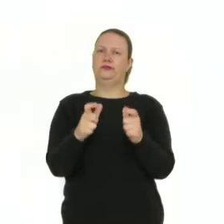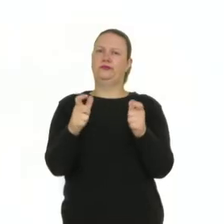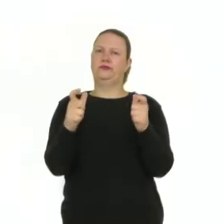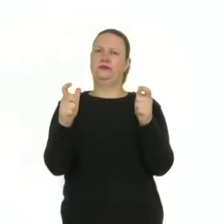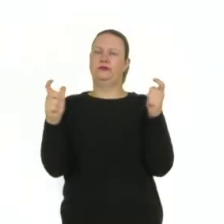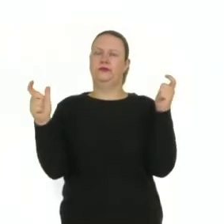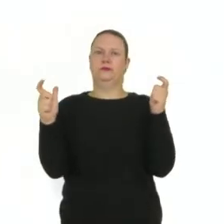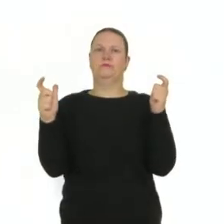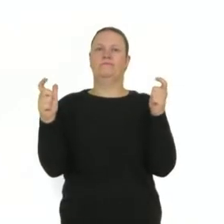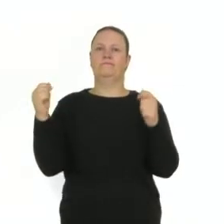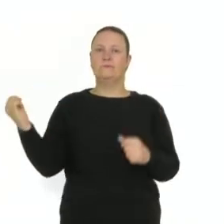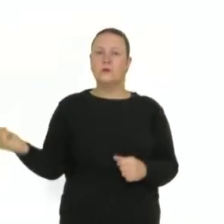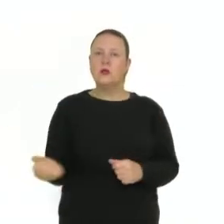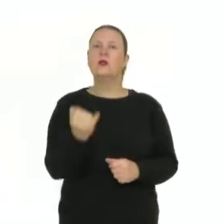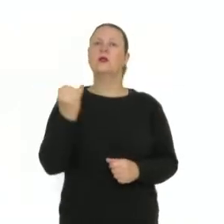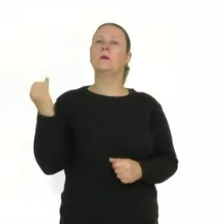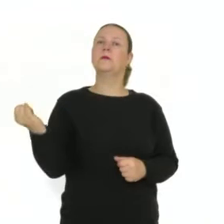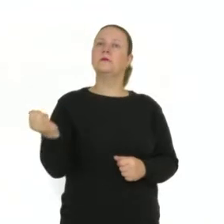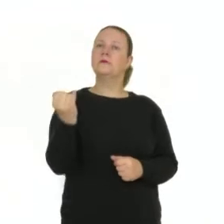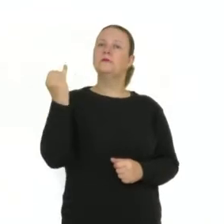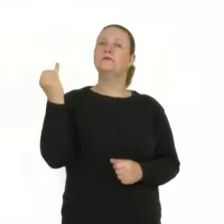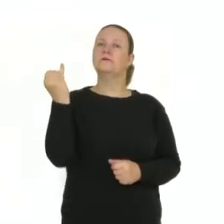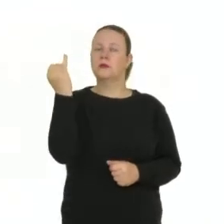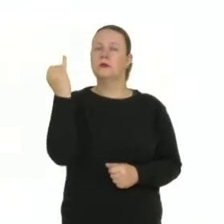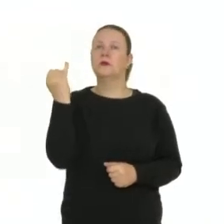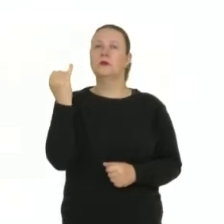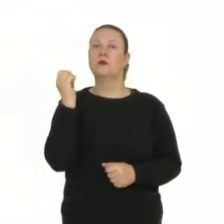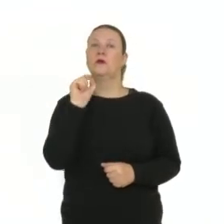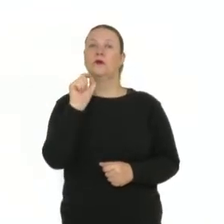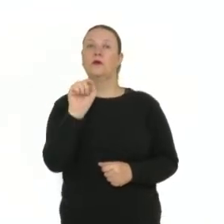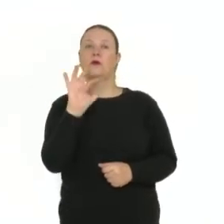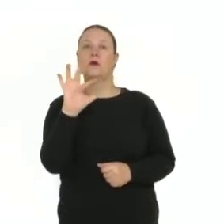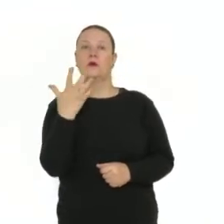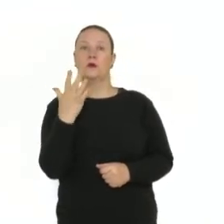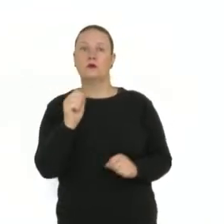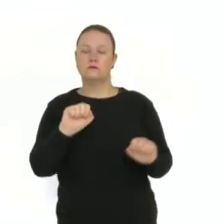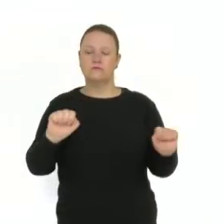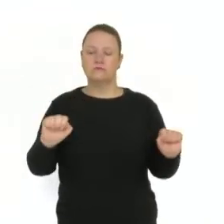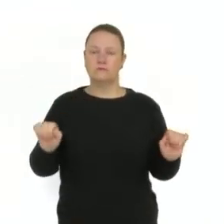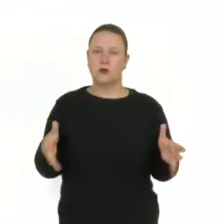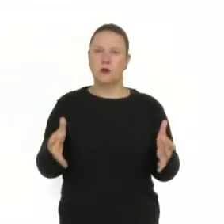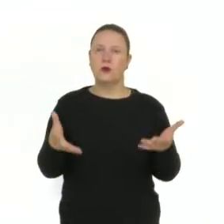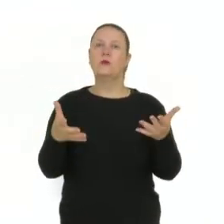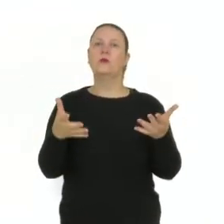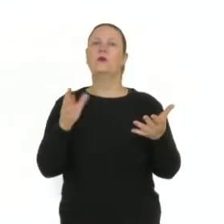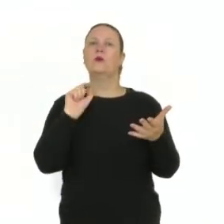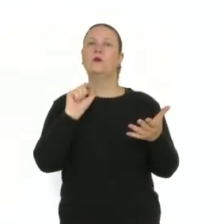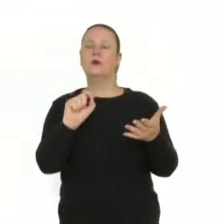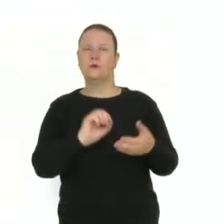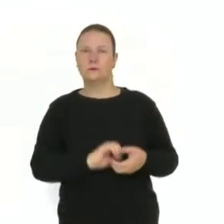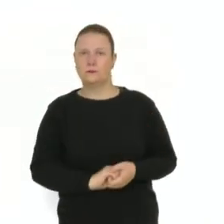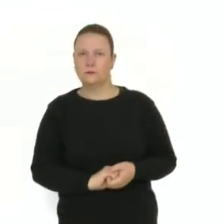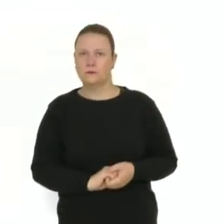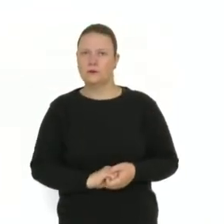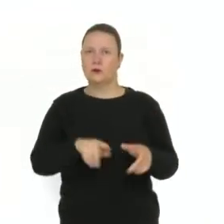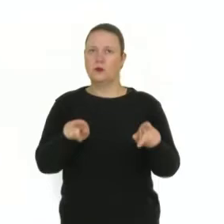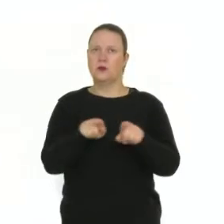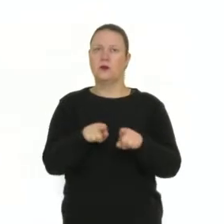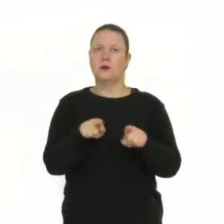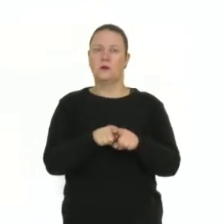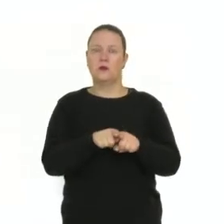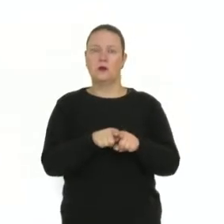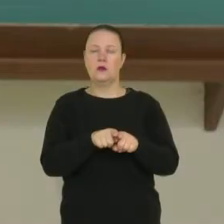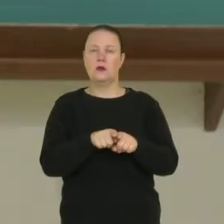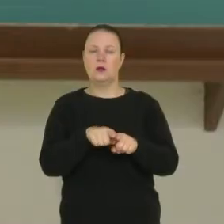crescimento do setor terciário promoveu, né? Foi promovido, desculpe, promovido pela saída